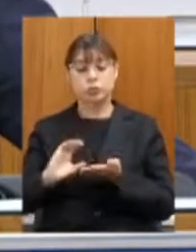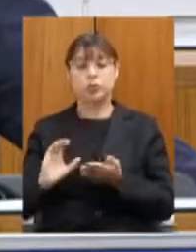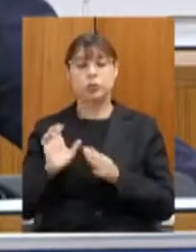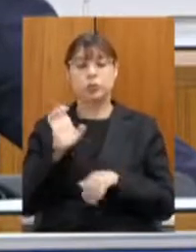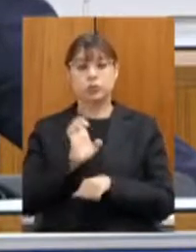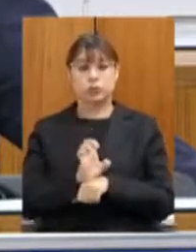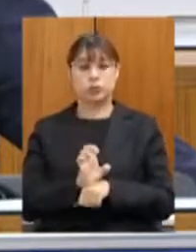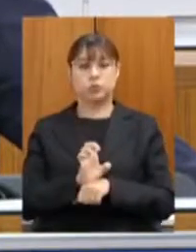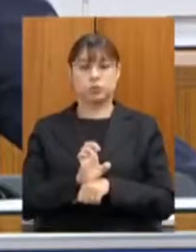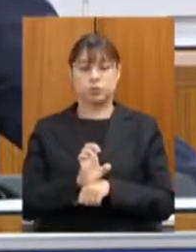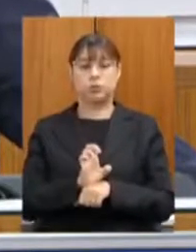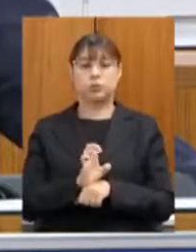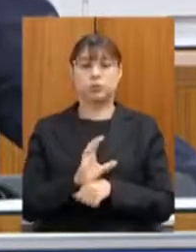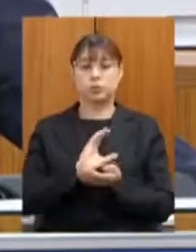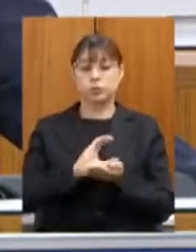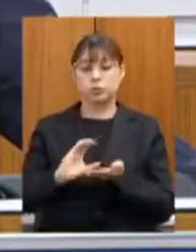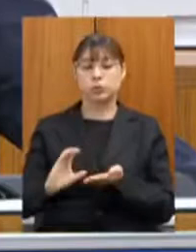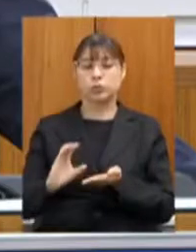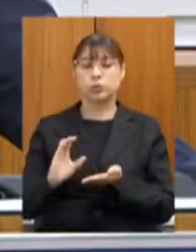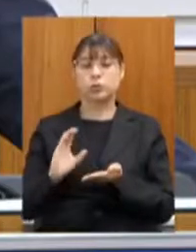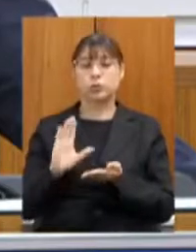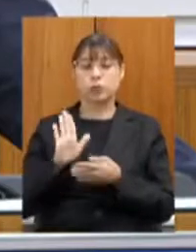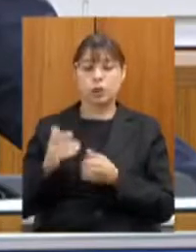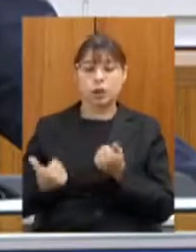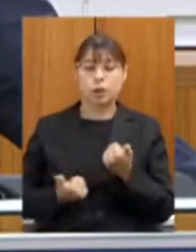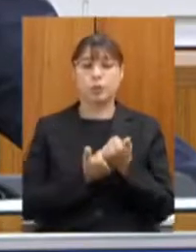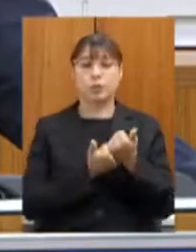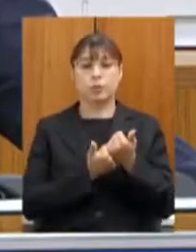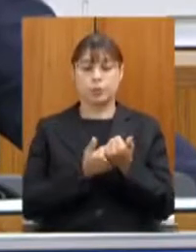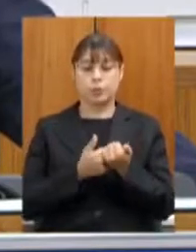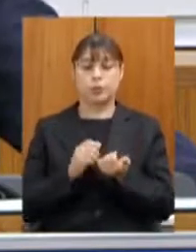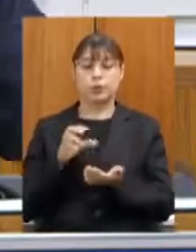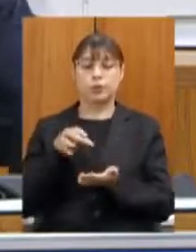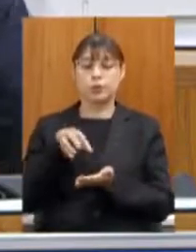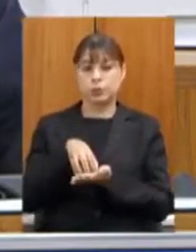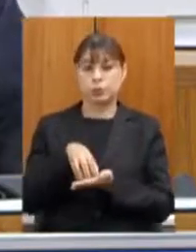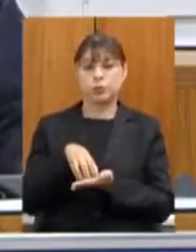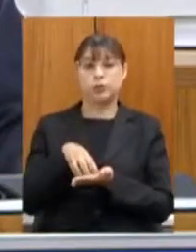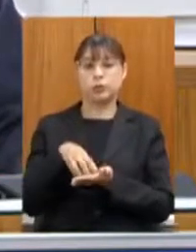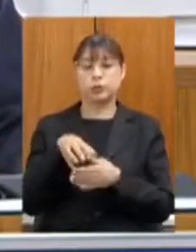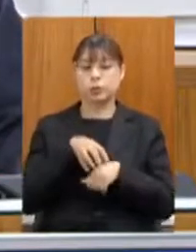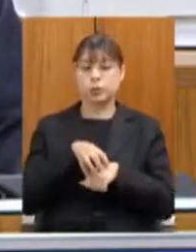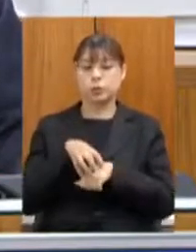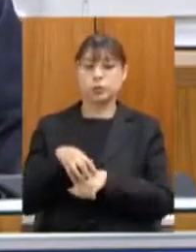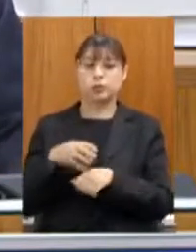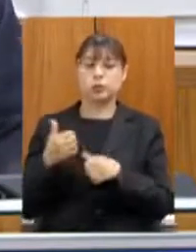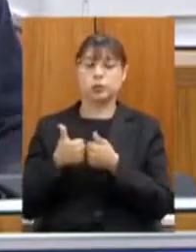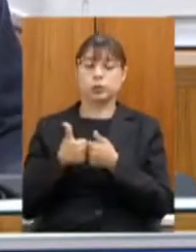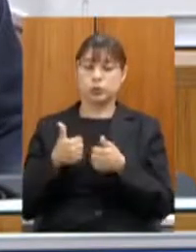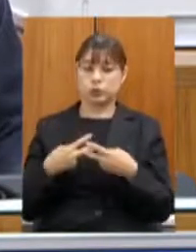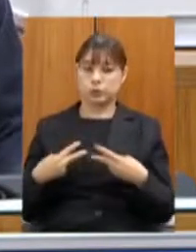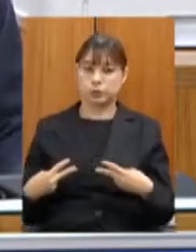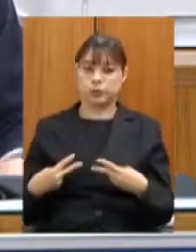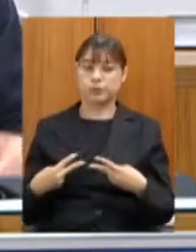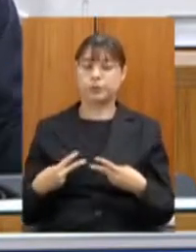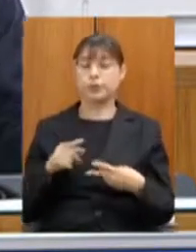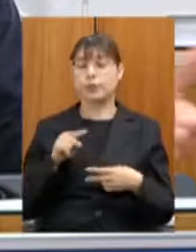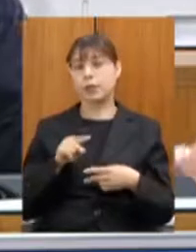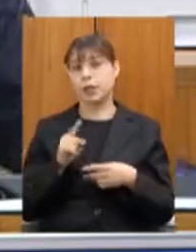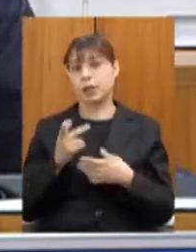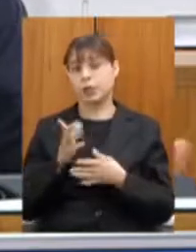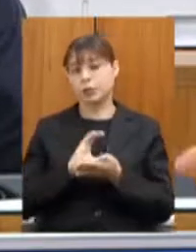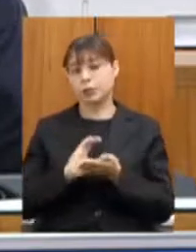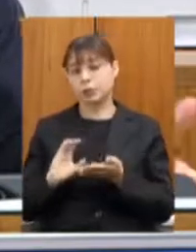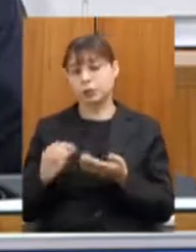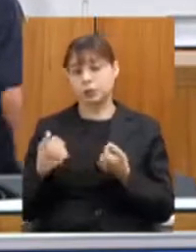apoiar o setor de transportes esses recursos dependem de uma revisão desses